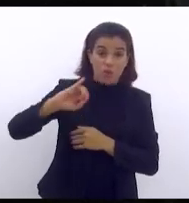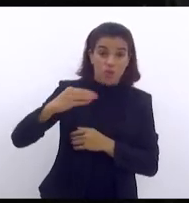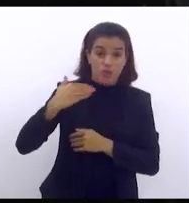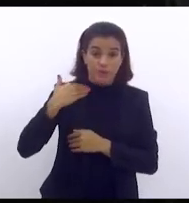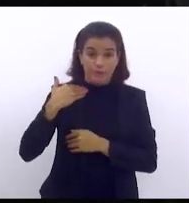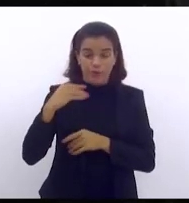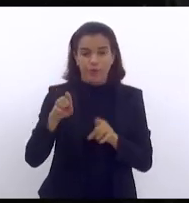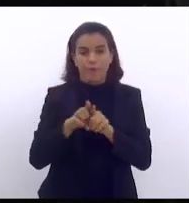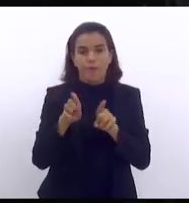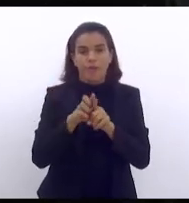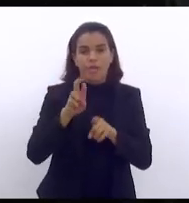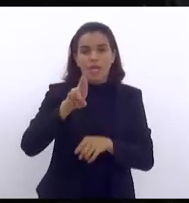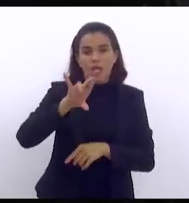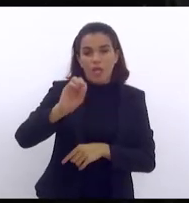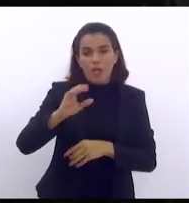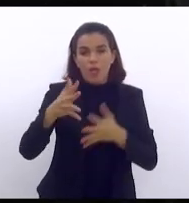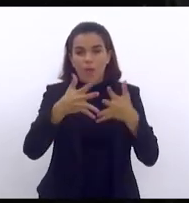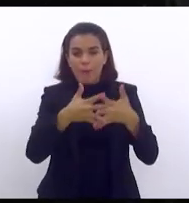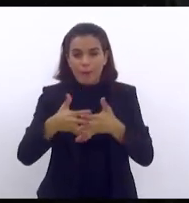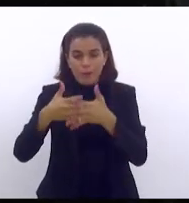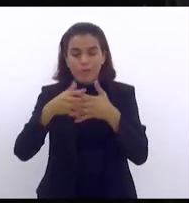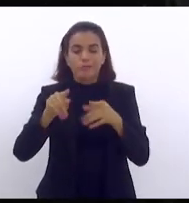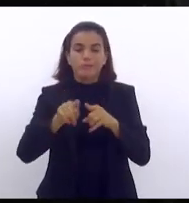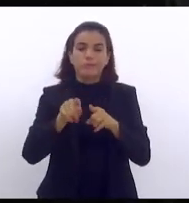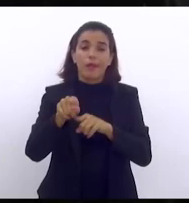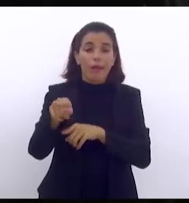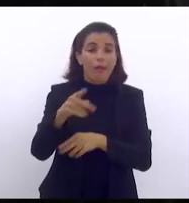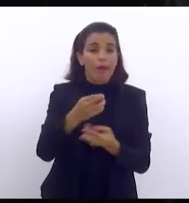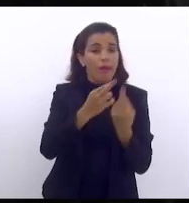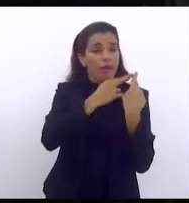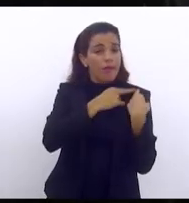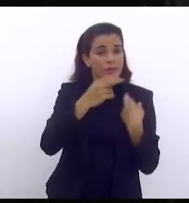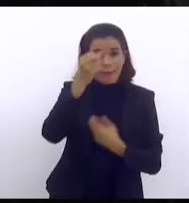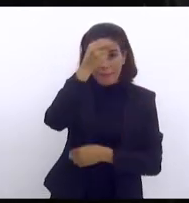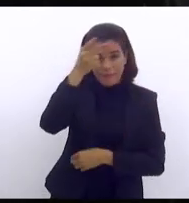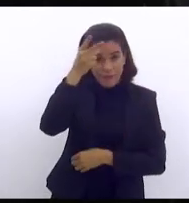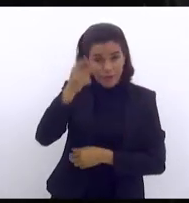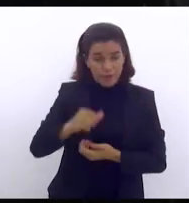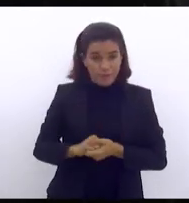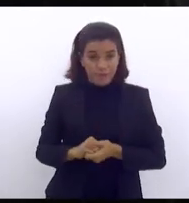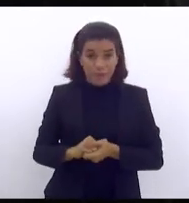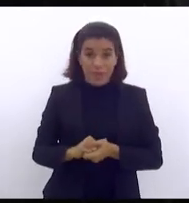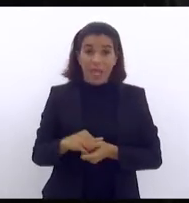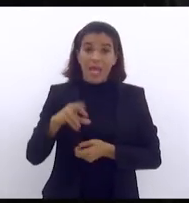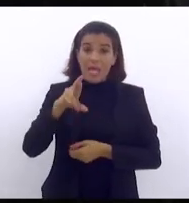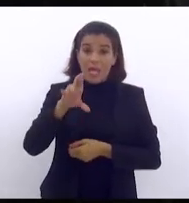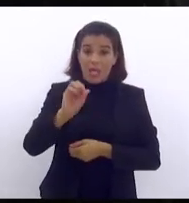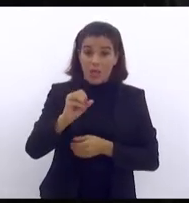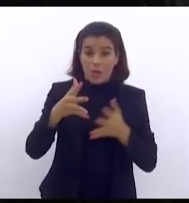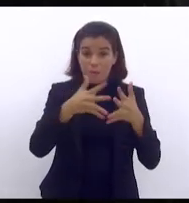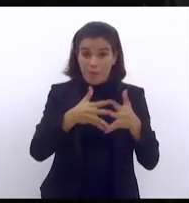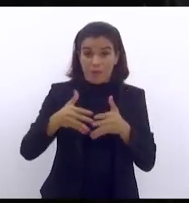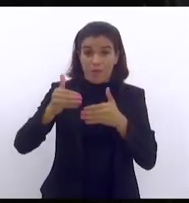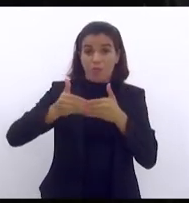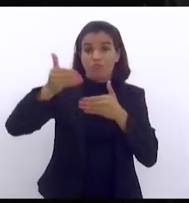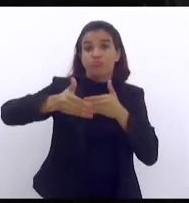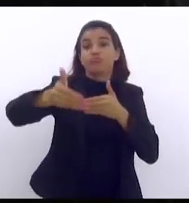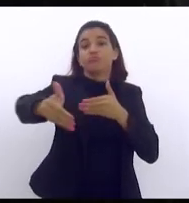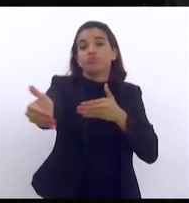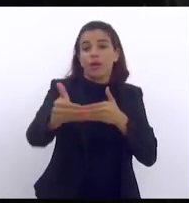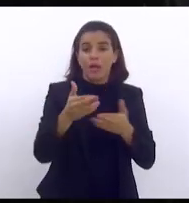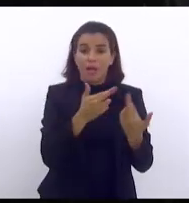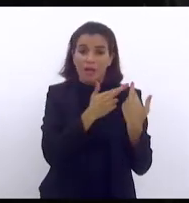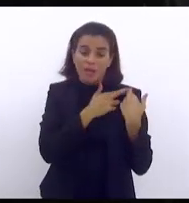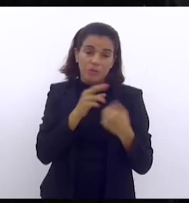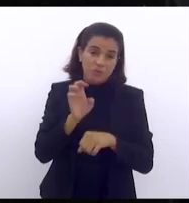Petrópolis é gerida pela prefeitura da Rio Petrópolis para a frente é gerida